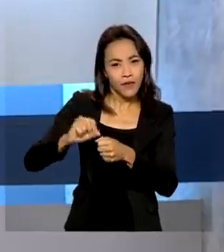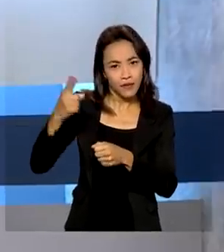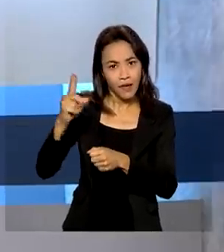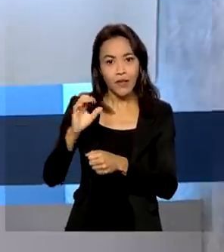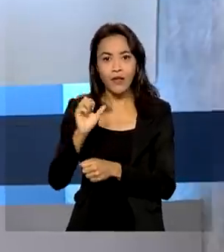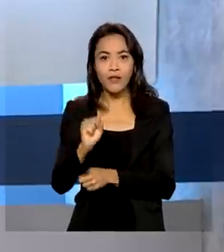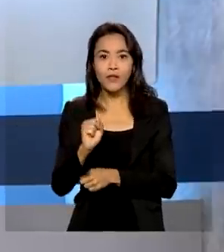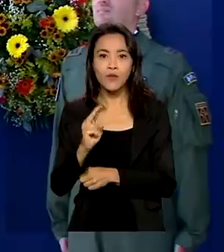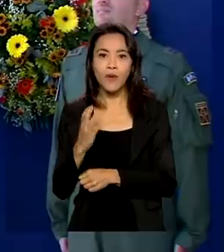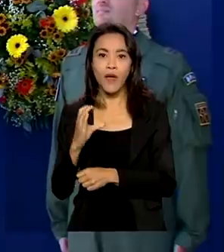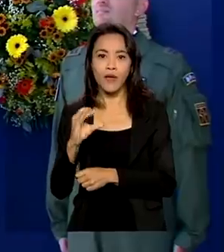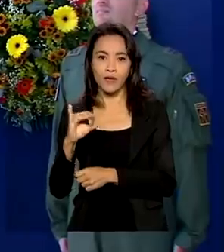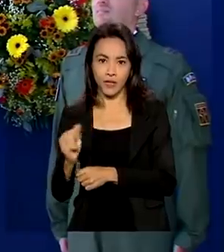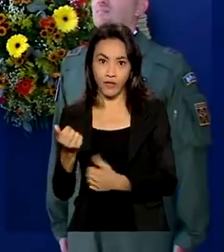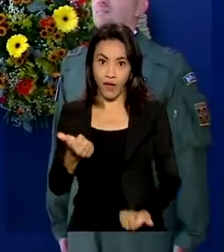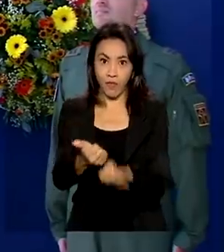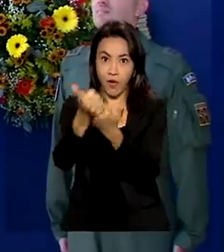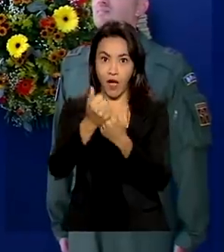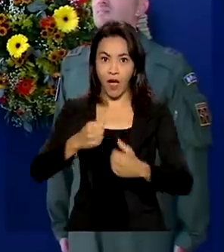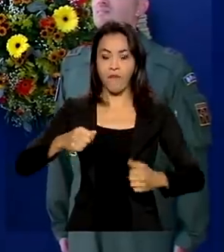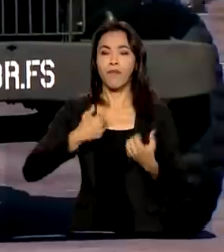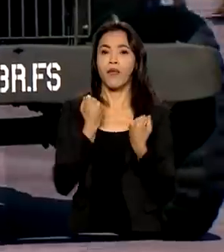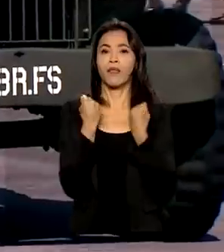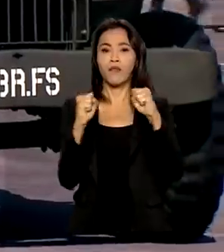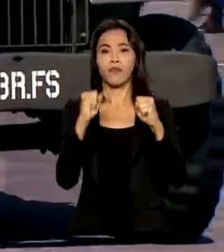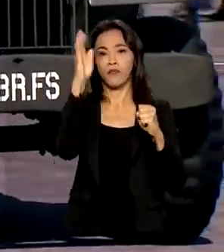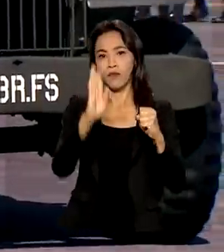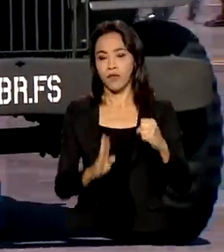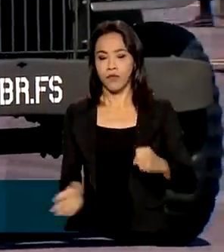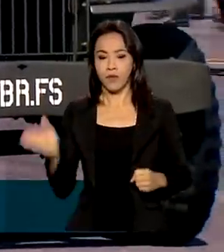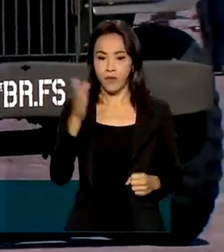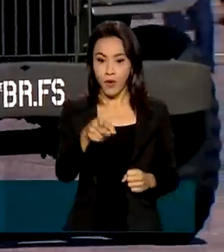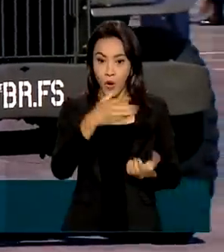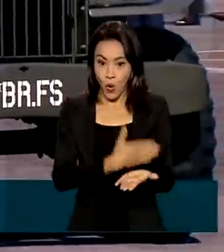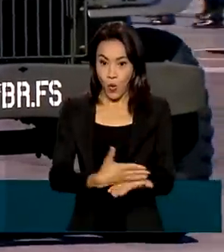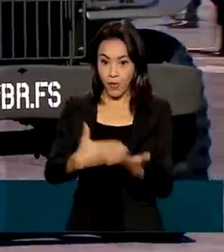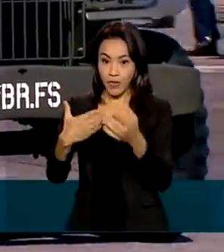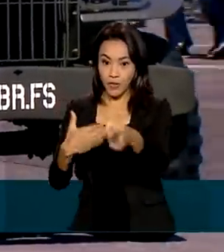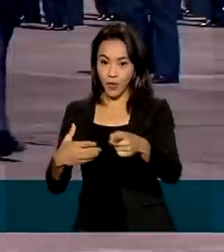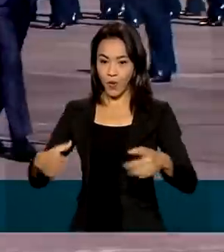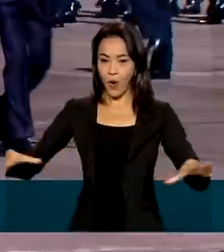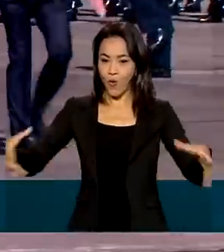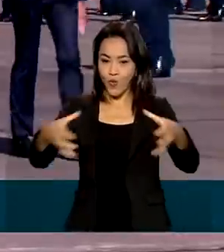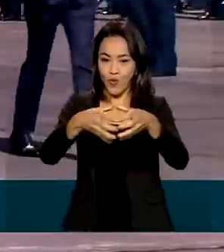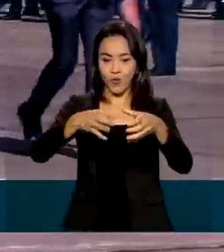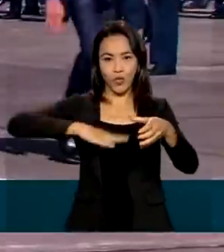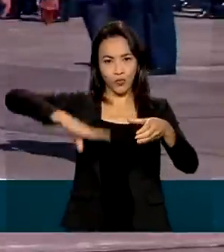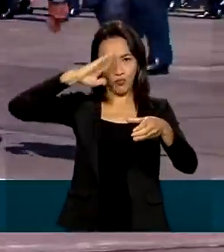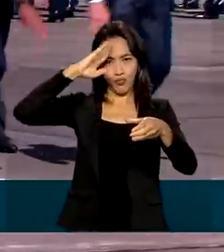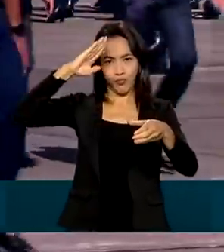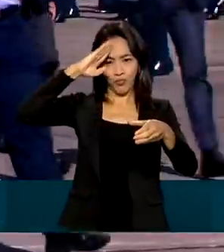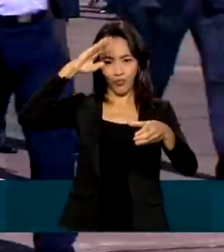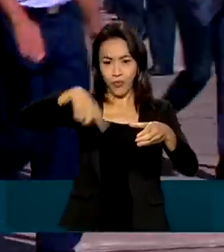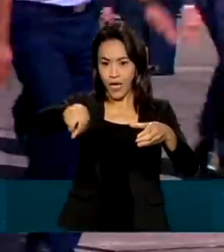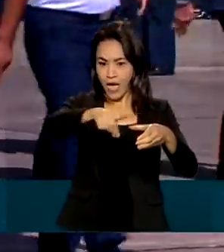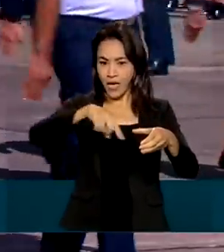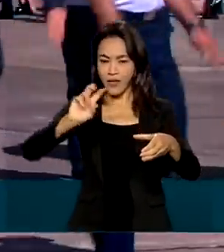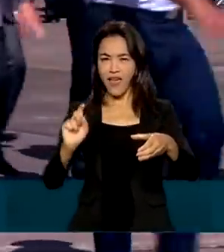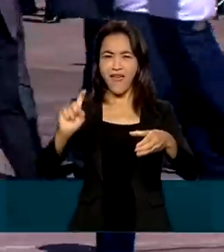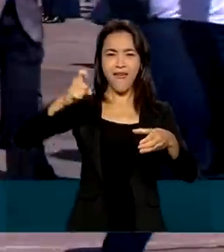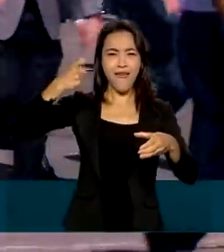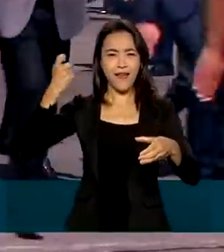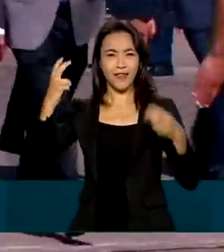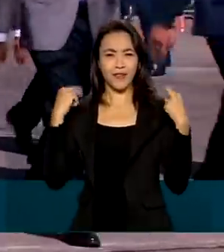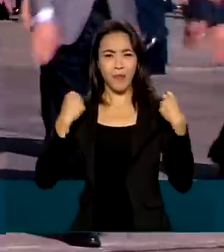país. A cerimônia começou com a homenagem a pracinhas da aeronáutica, pilotos de caça que combateram